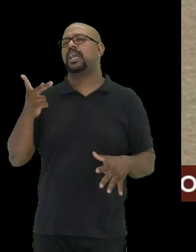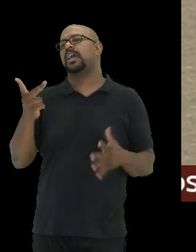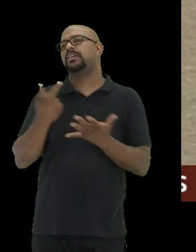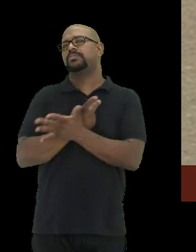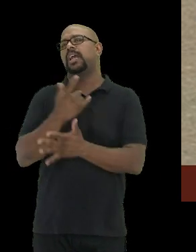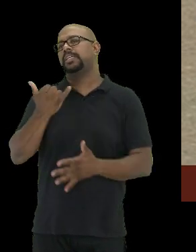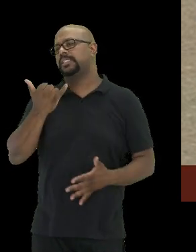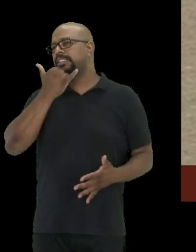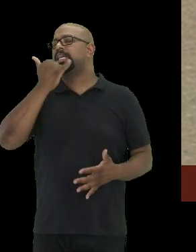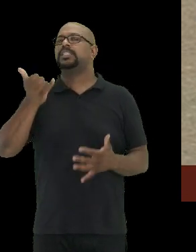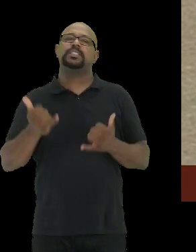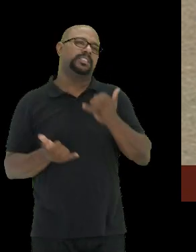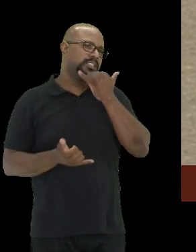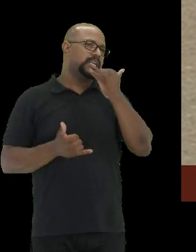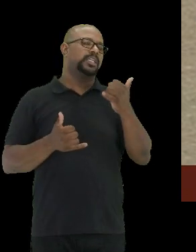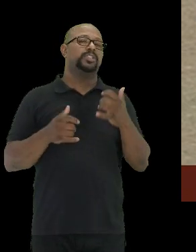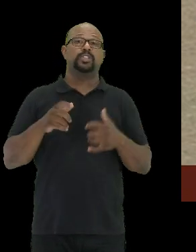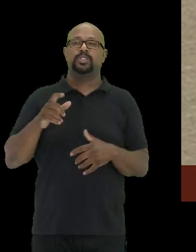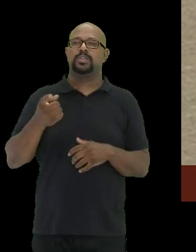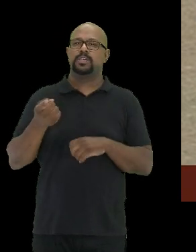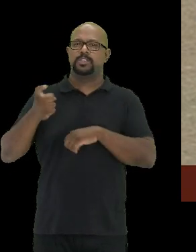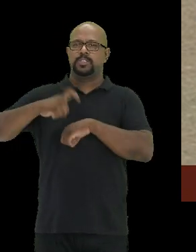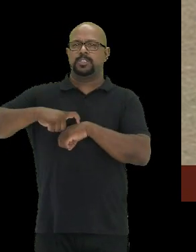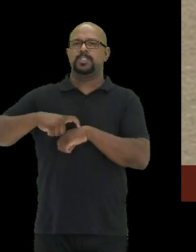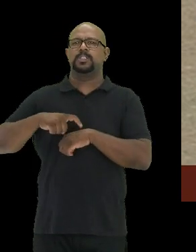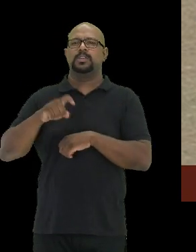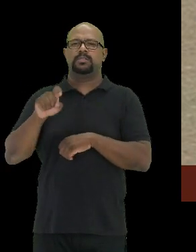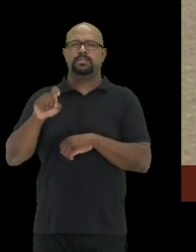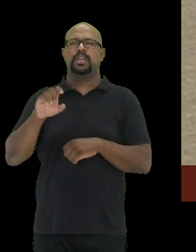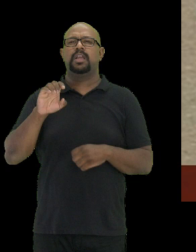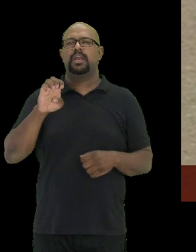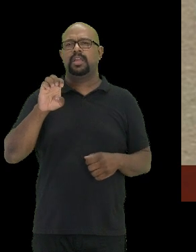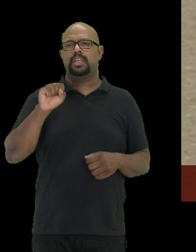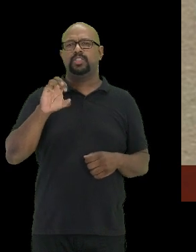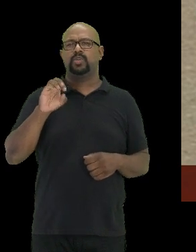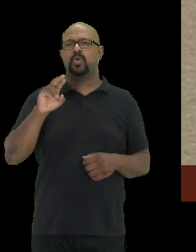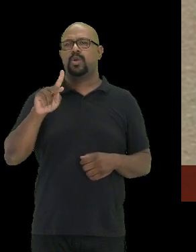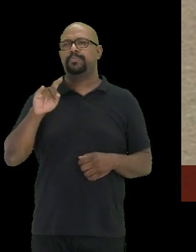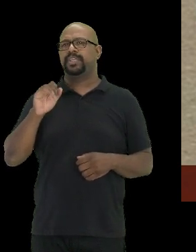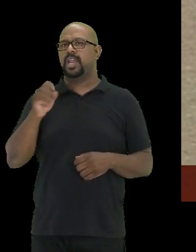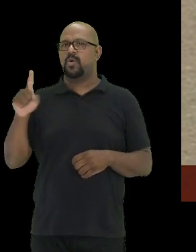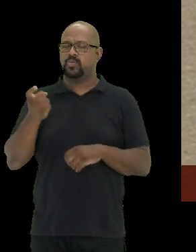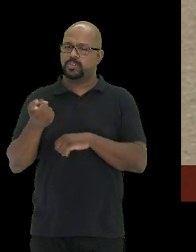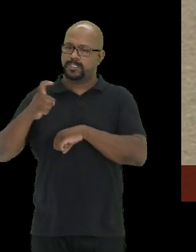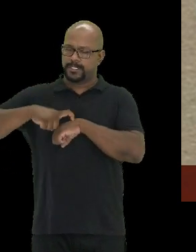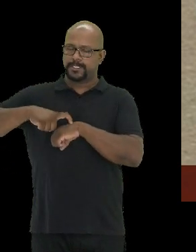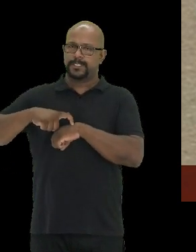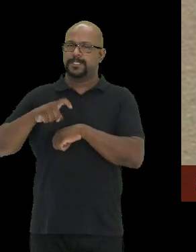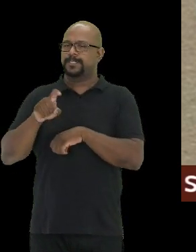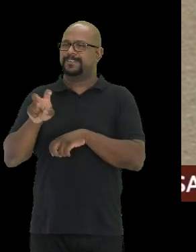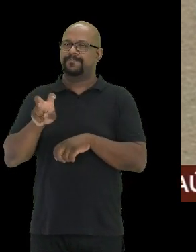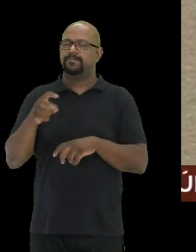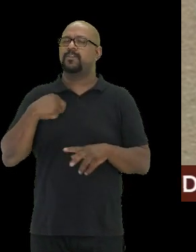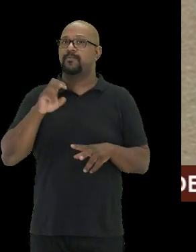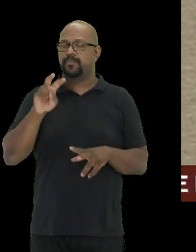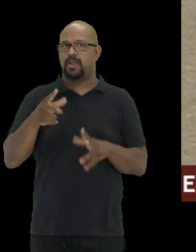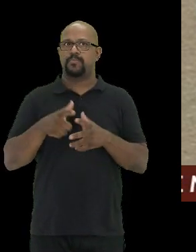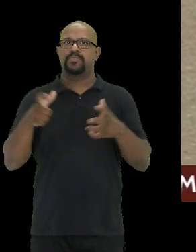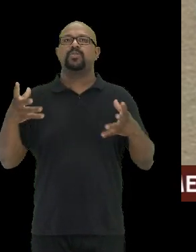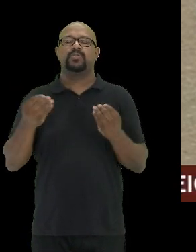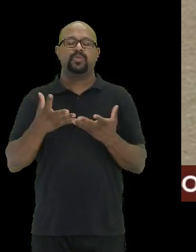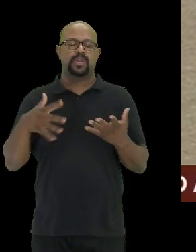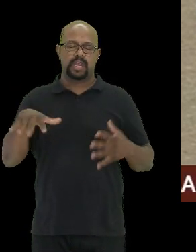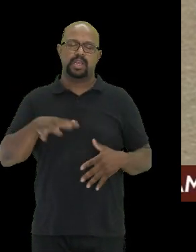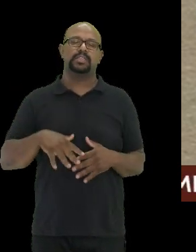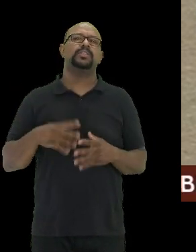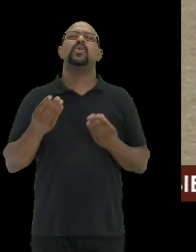principalmente acidentes de escorpião, que a gente tem visto um aumento muito grande, e como que a política pública está